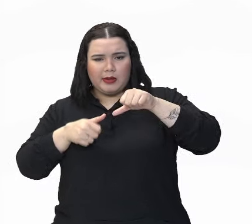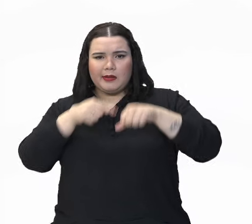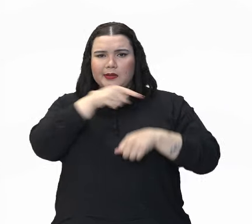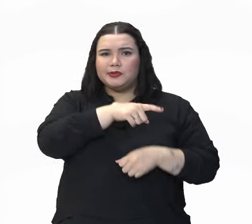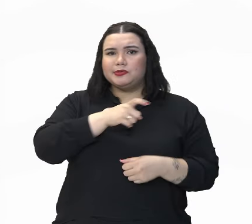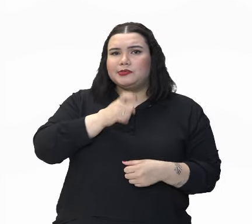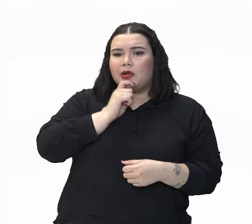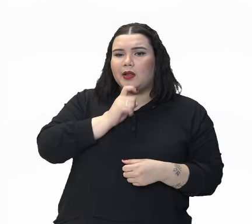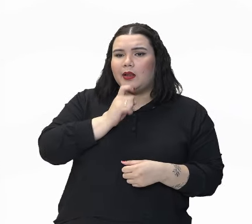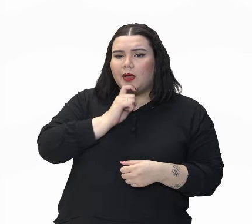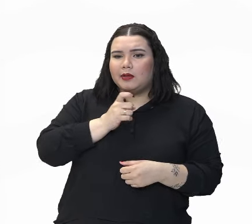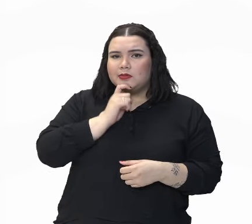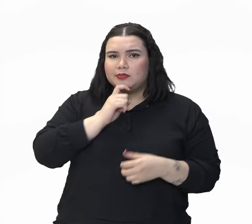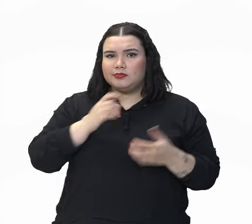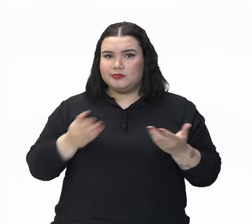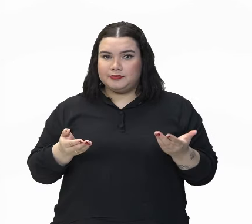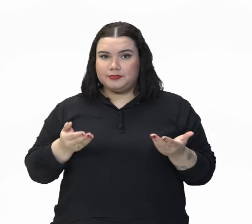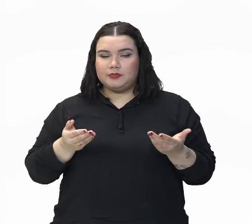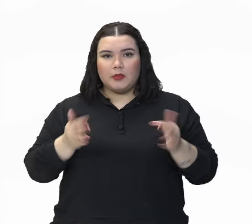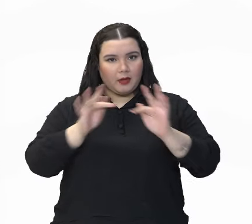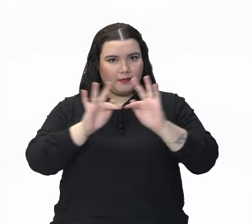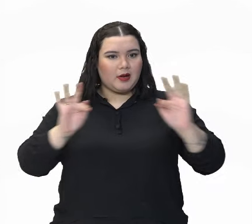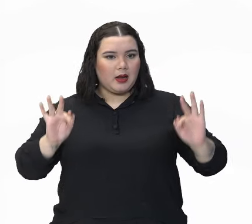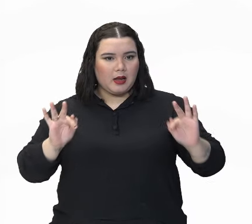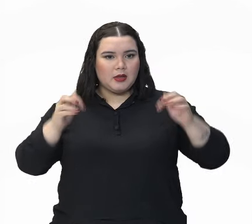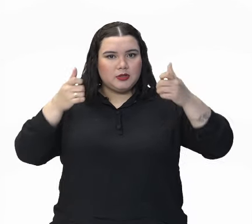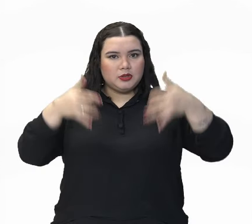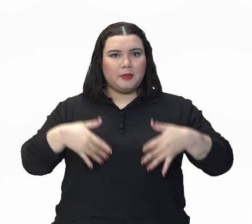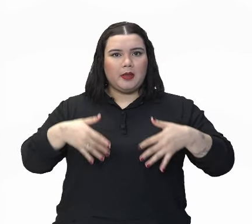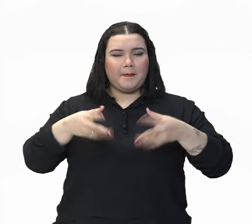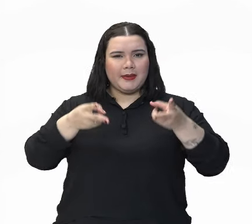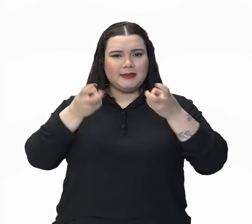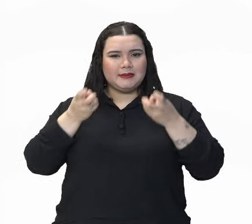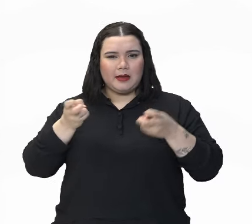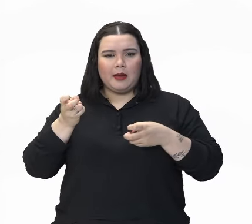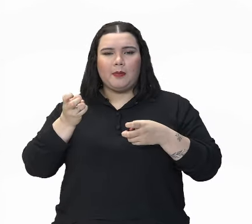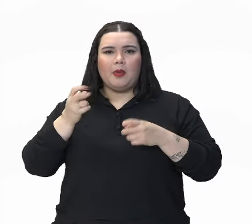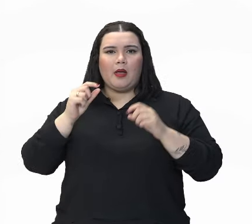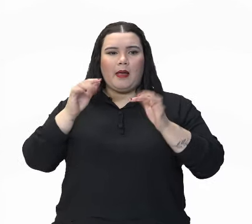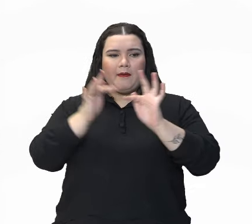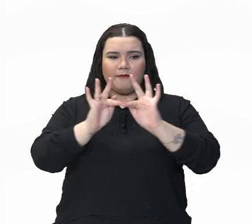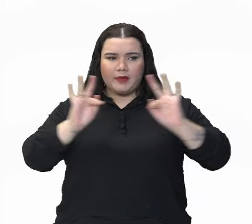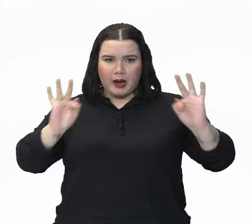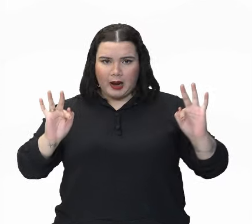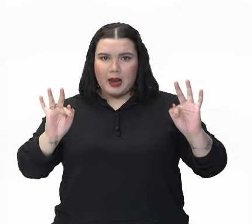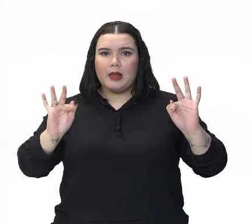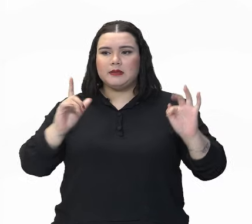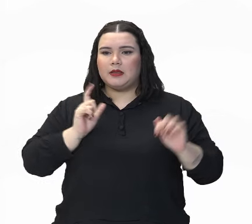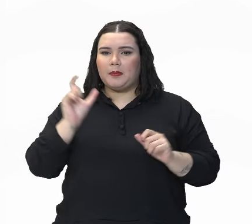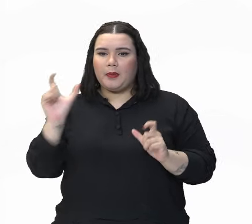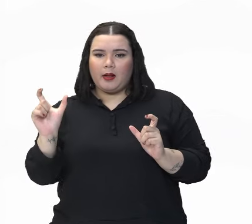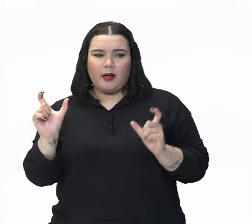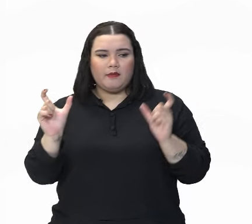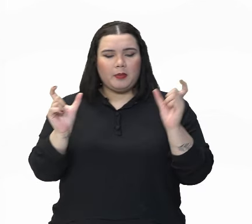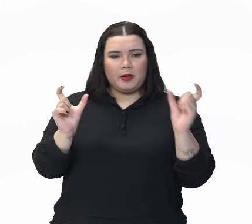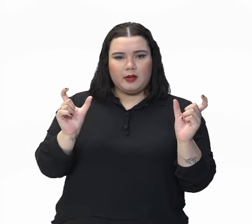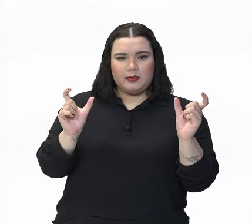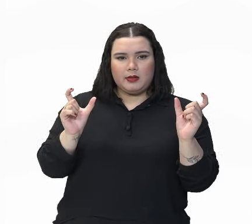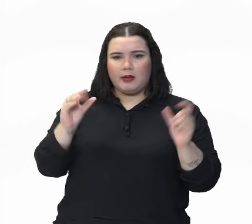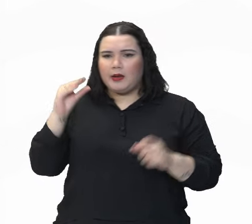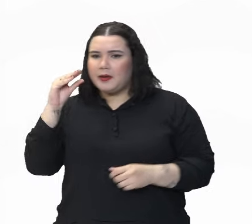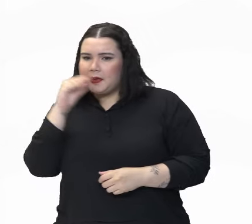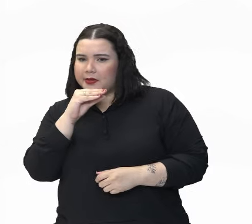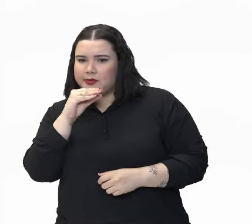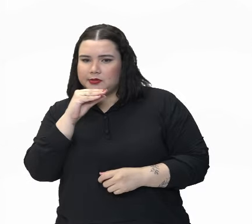gelado. Então, nós temos um sentido contrário, mas no mesmo segmento de texto. Café